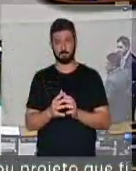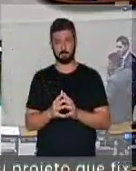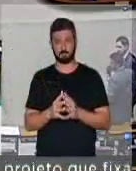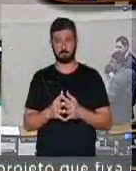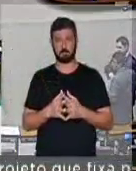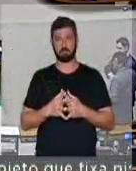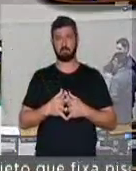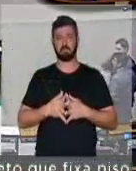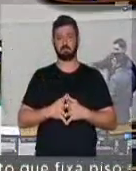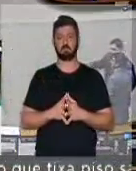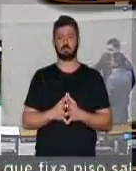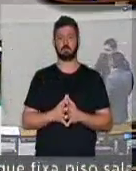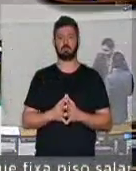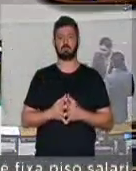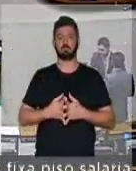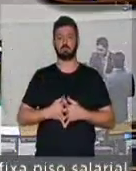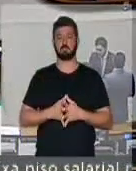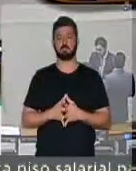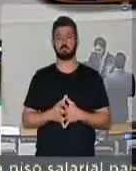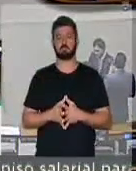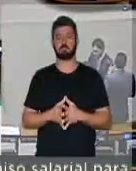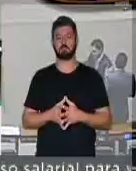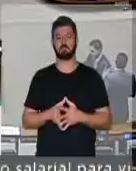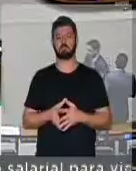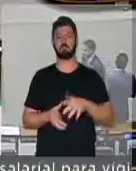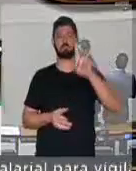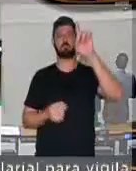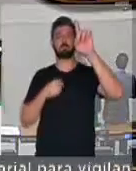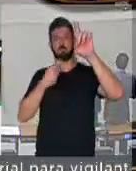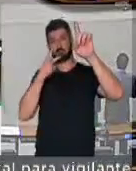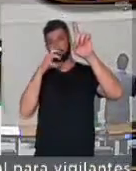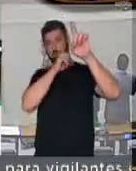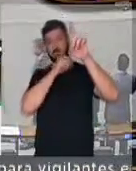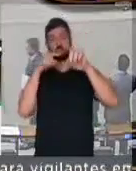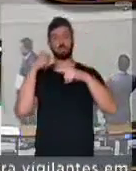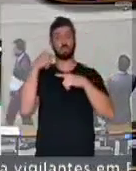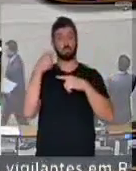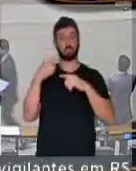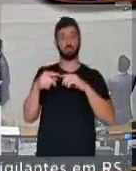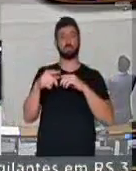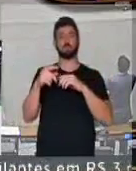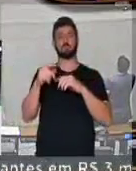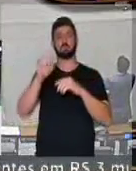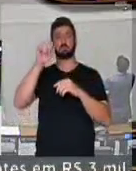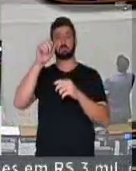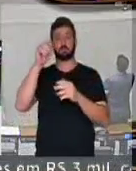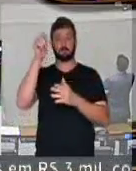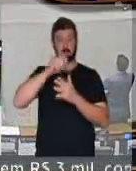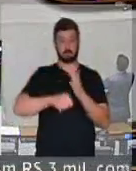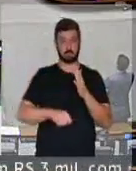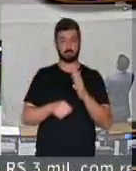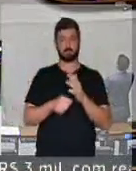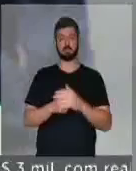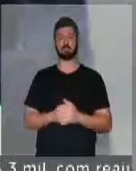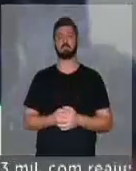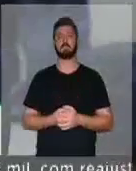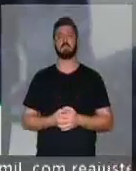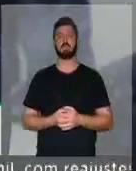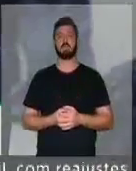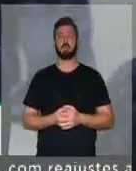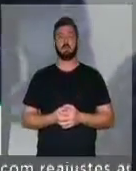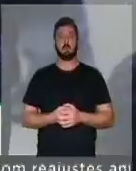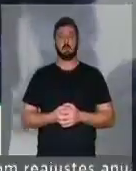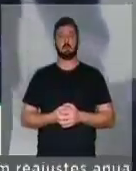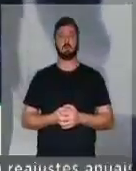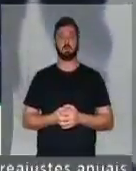registrar da Câmara, da tribuna da Câmara, que o advogado, escritor e... Antideputado Severino